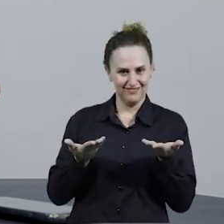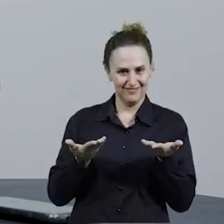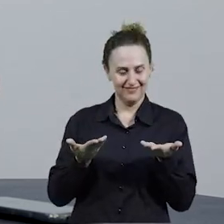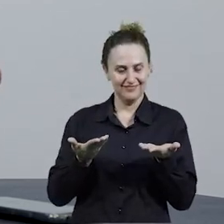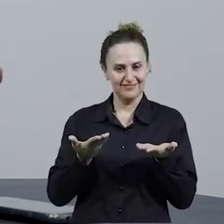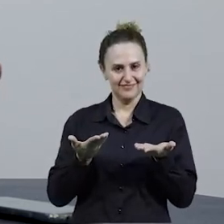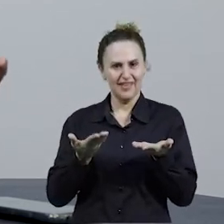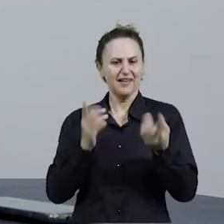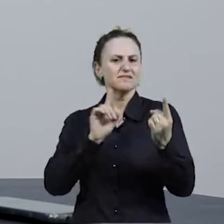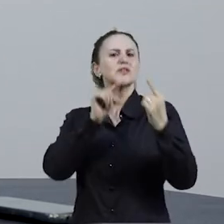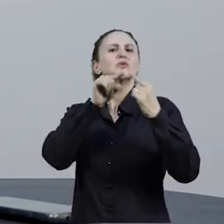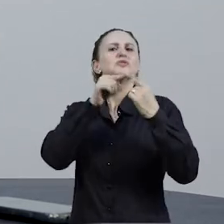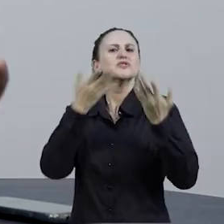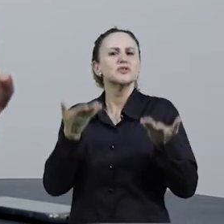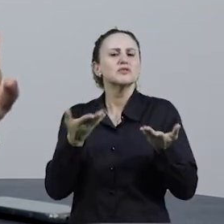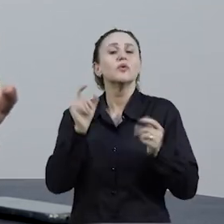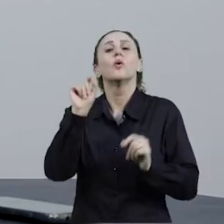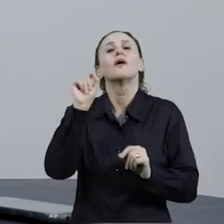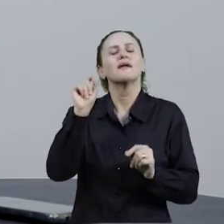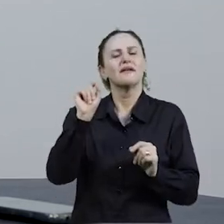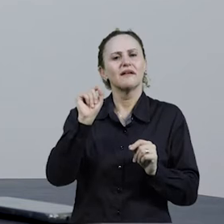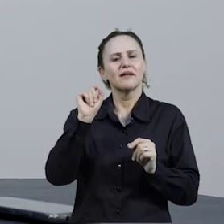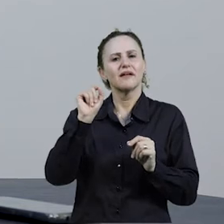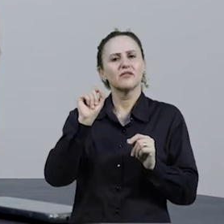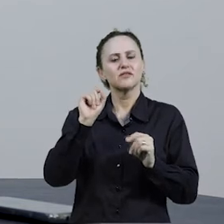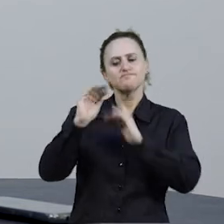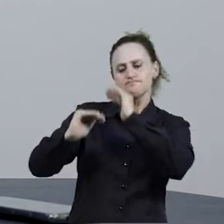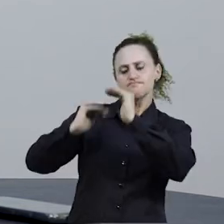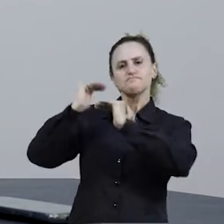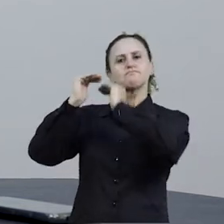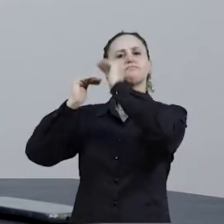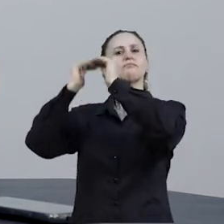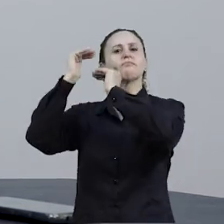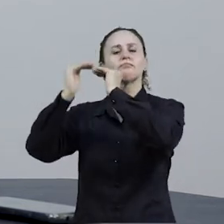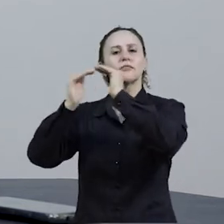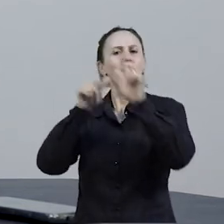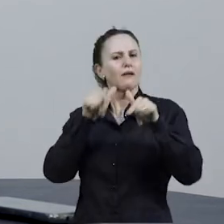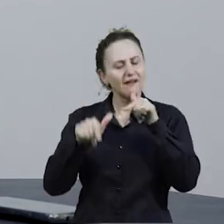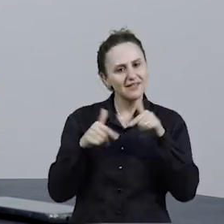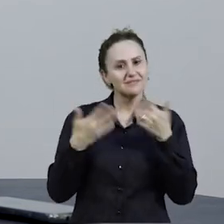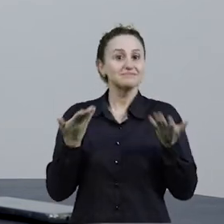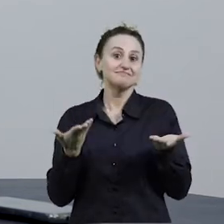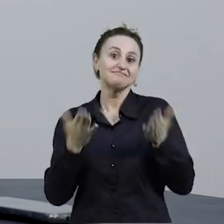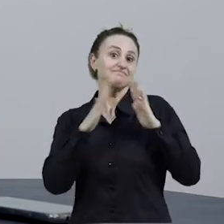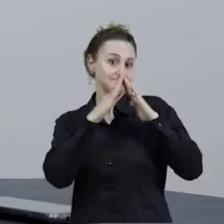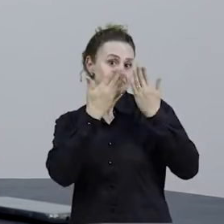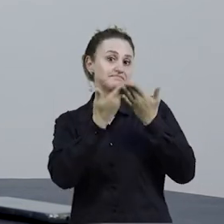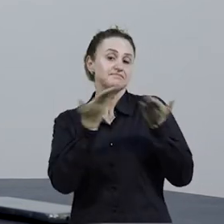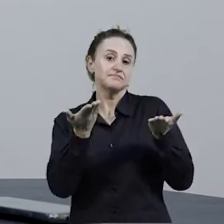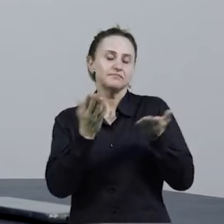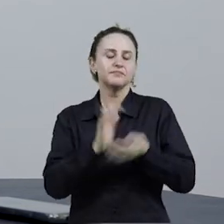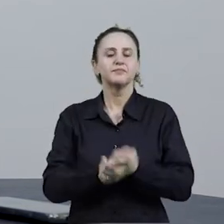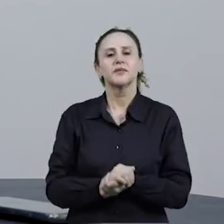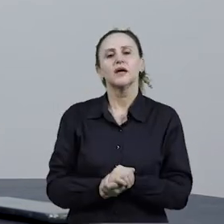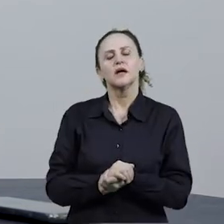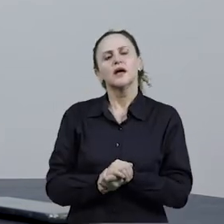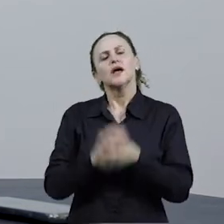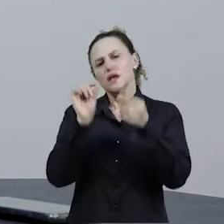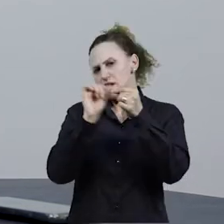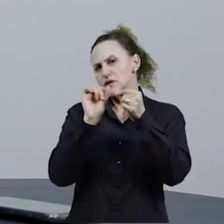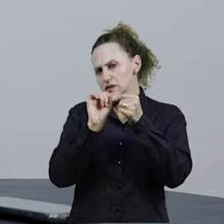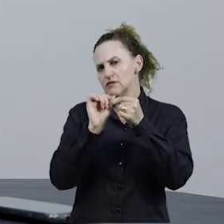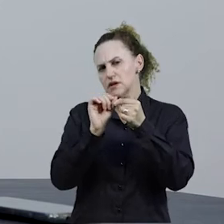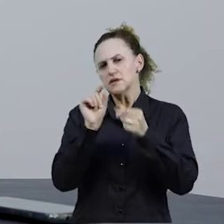professores de língua portuguesa? O que vocês vão desenvolver? O que vocês vão trabalhar na escola? Então, o fazer do professor de língua